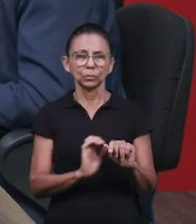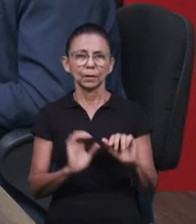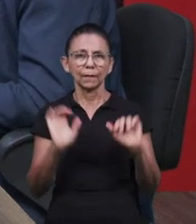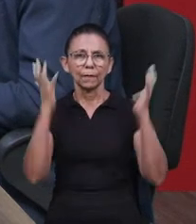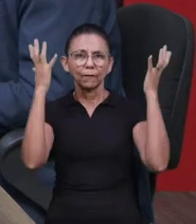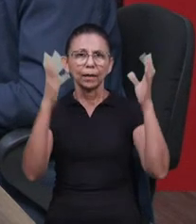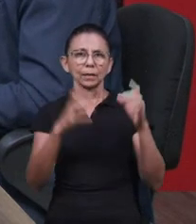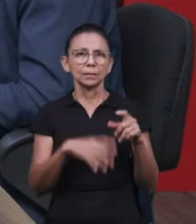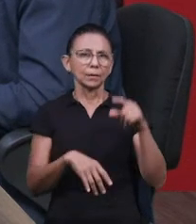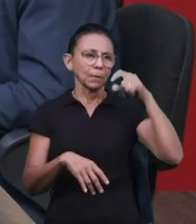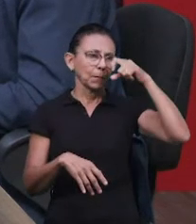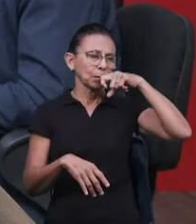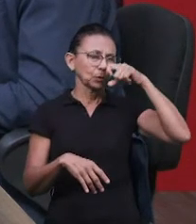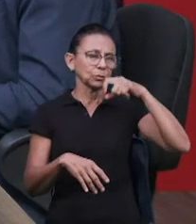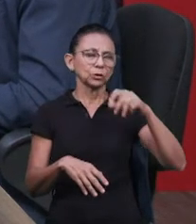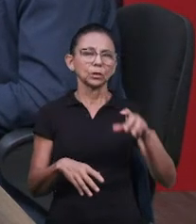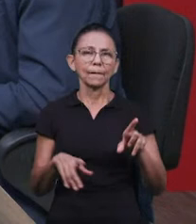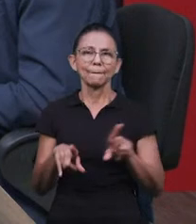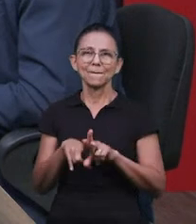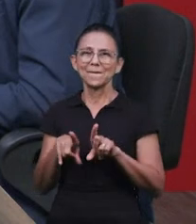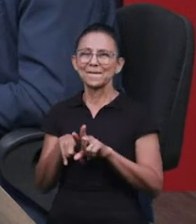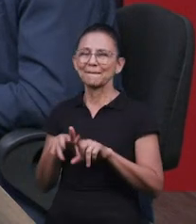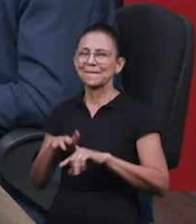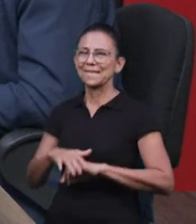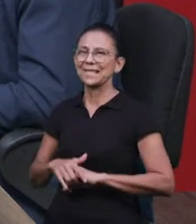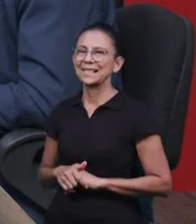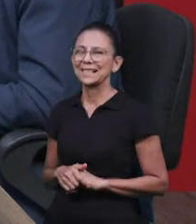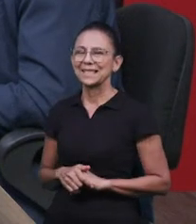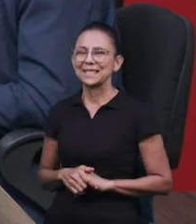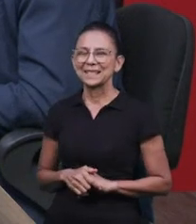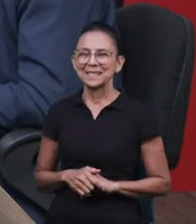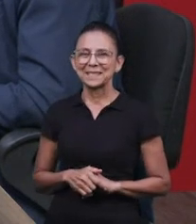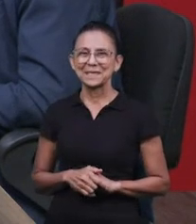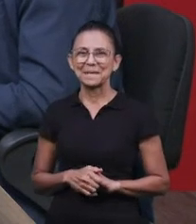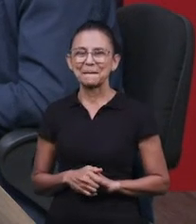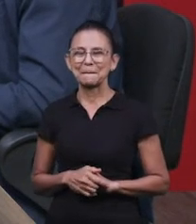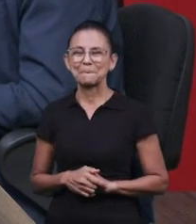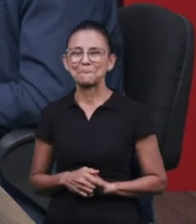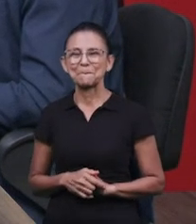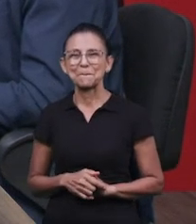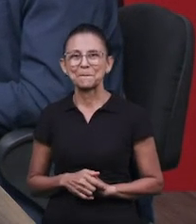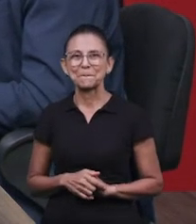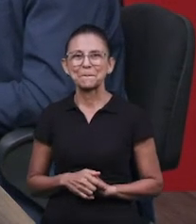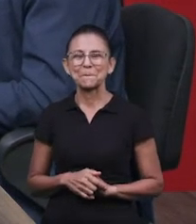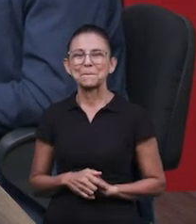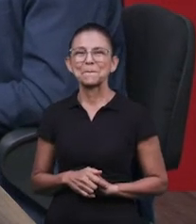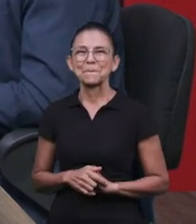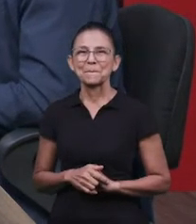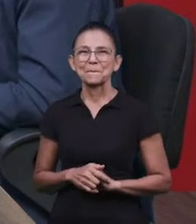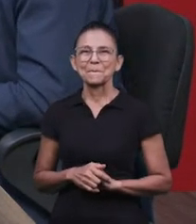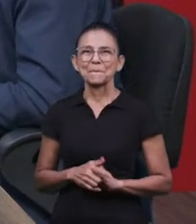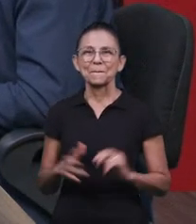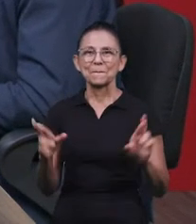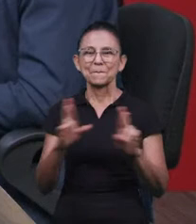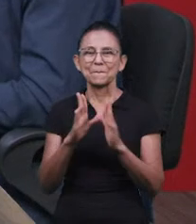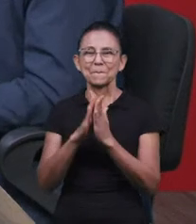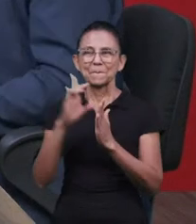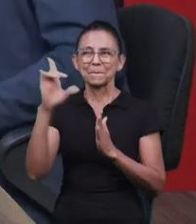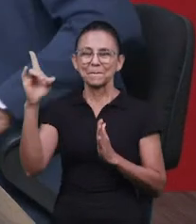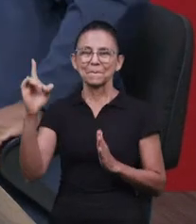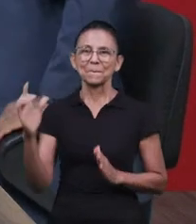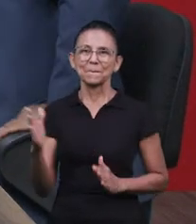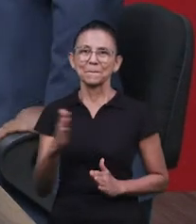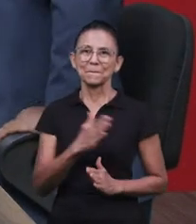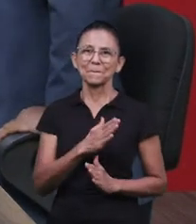semana que vem. O pastor Luiz Eugênio já deu a deixa aqui das cenas dos próximos capítulos, né, Luiz? Isso mesmo. A gente está chegando ao final de mais uma